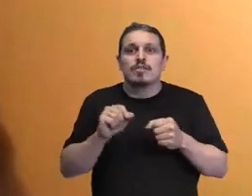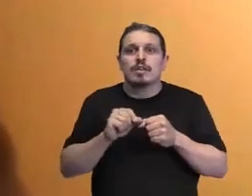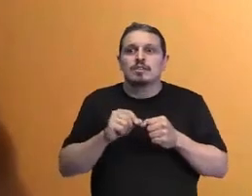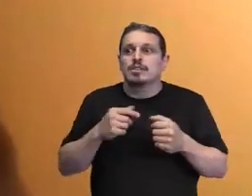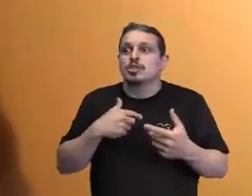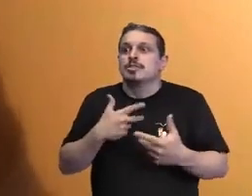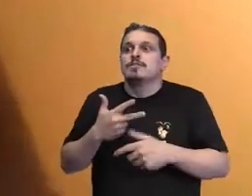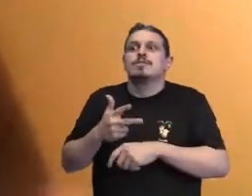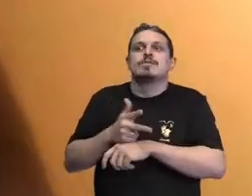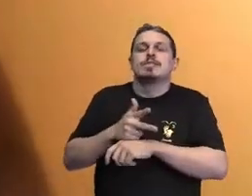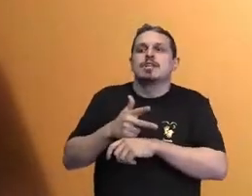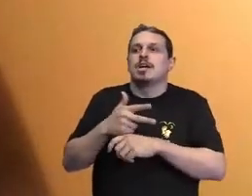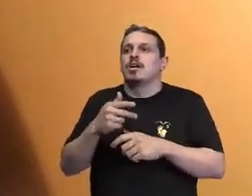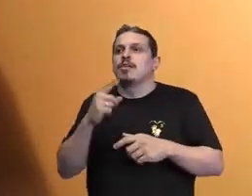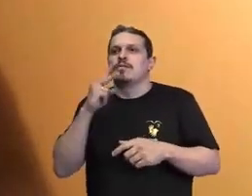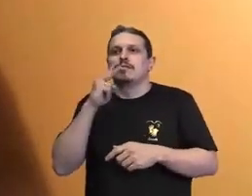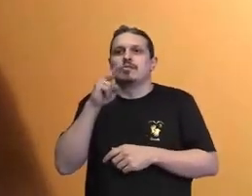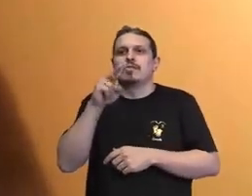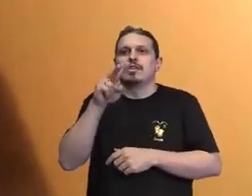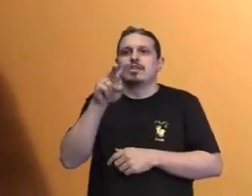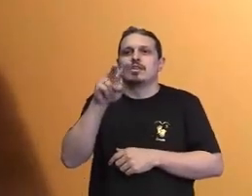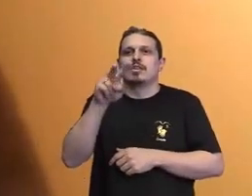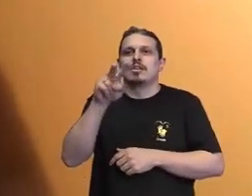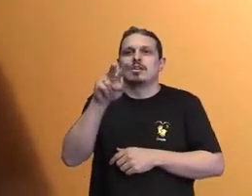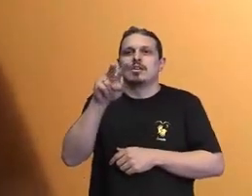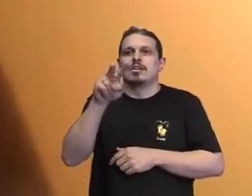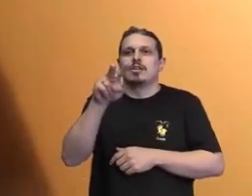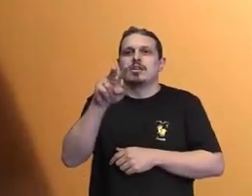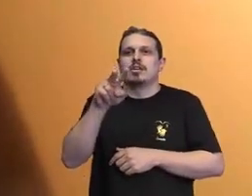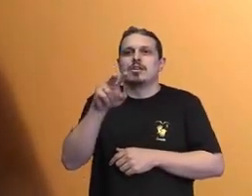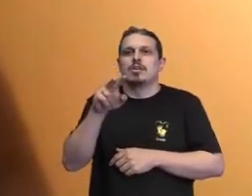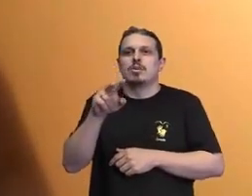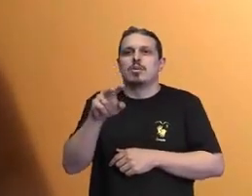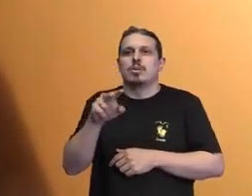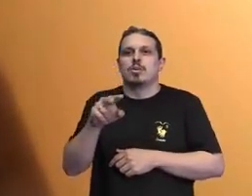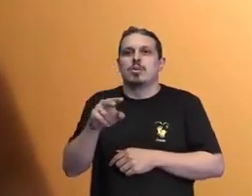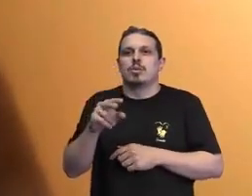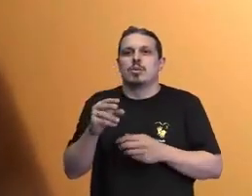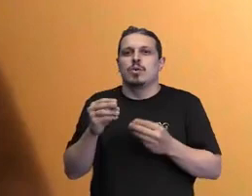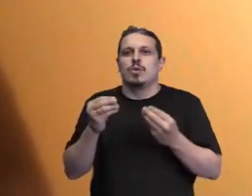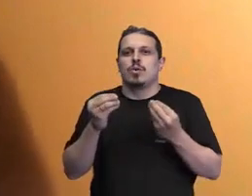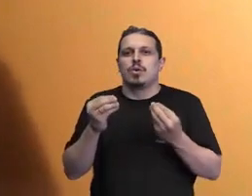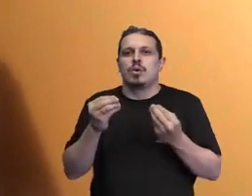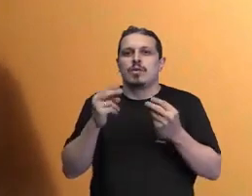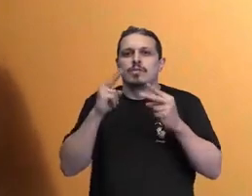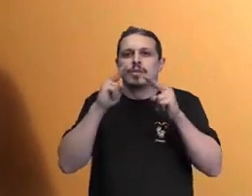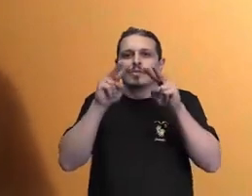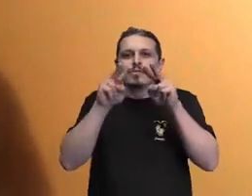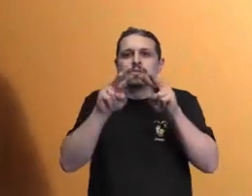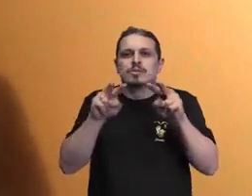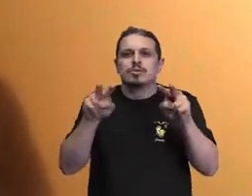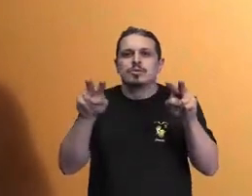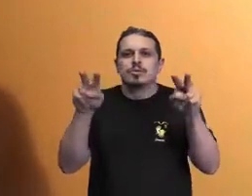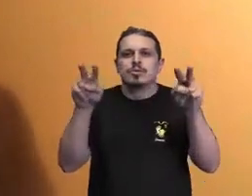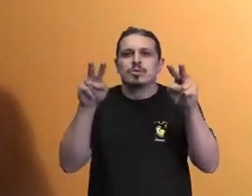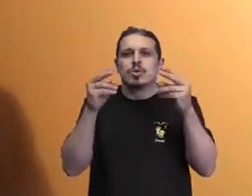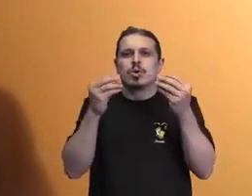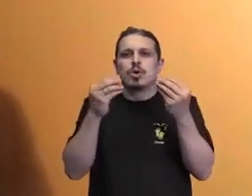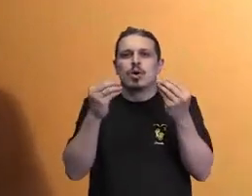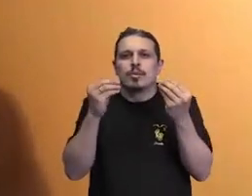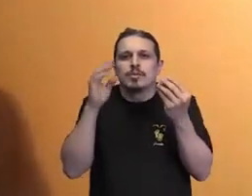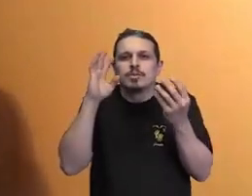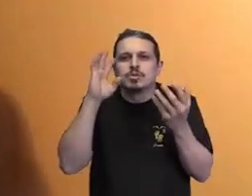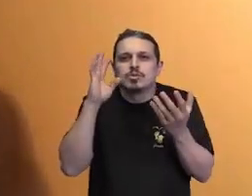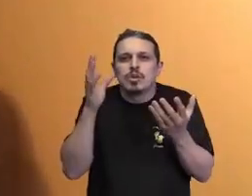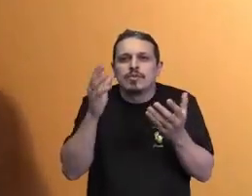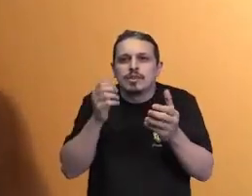no cinema, nós no cinema ficamos naquela hora até olhando para o alto, vendo aquela cena, e quando menos se espera, mais